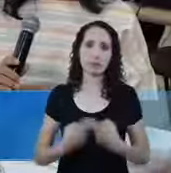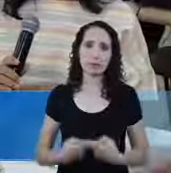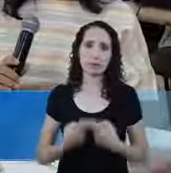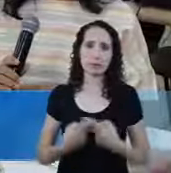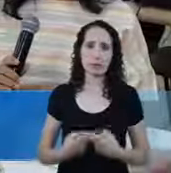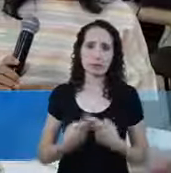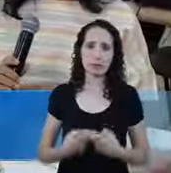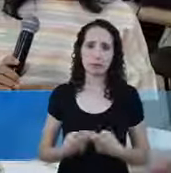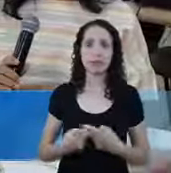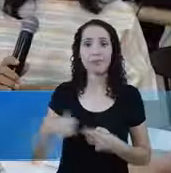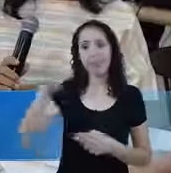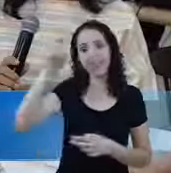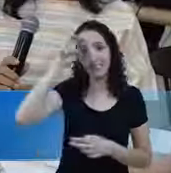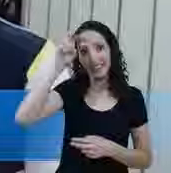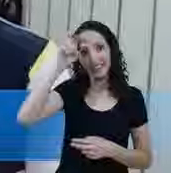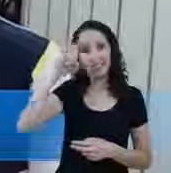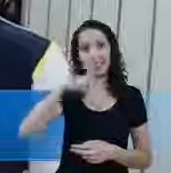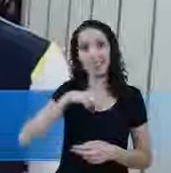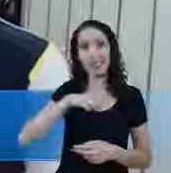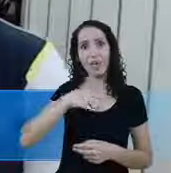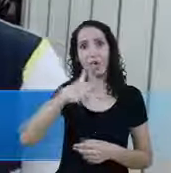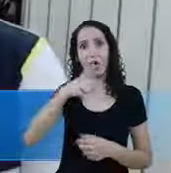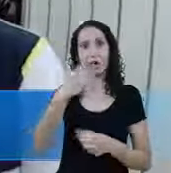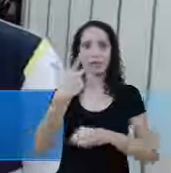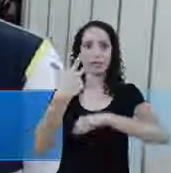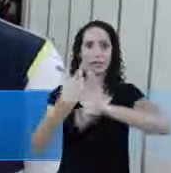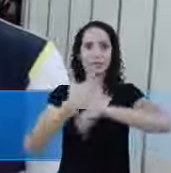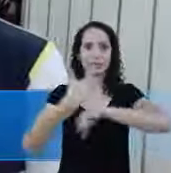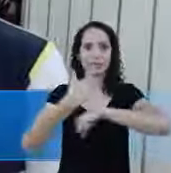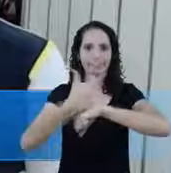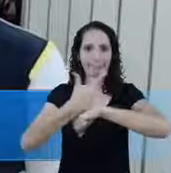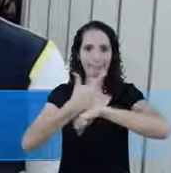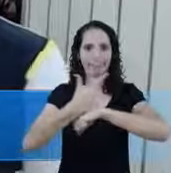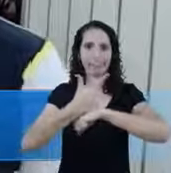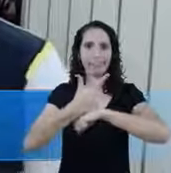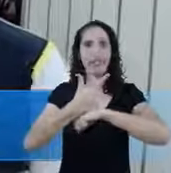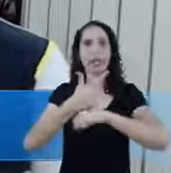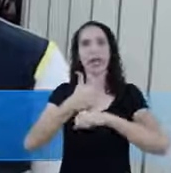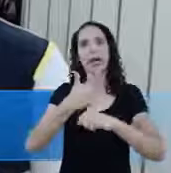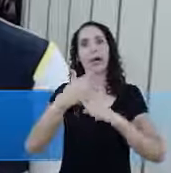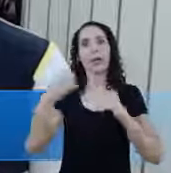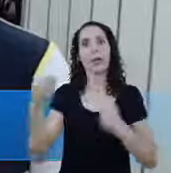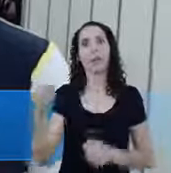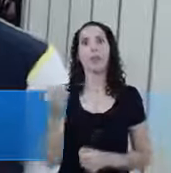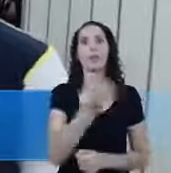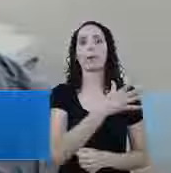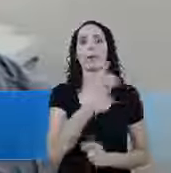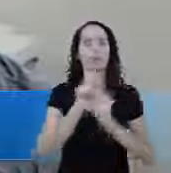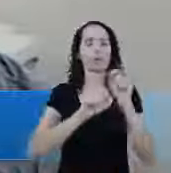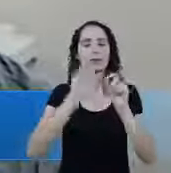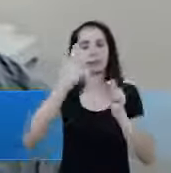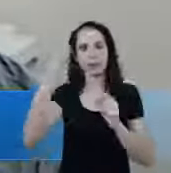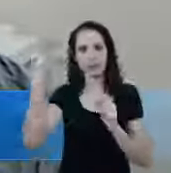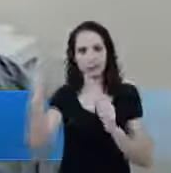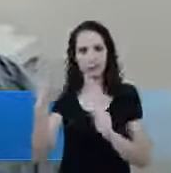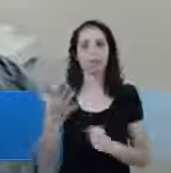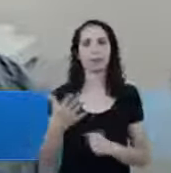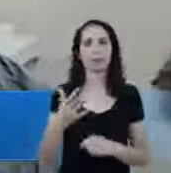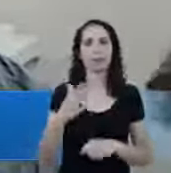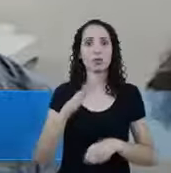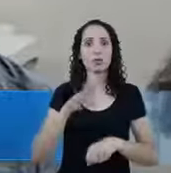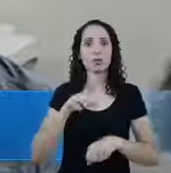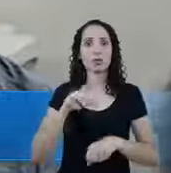é terça-feira Quinta nós vamos ter outra live Para ver quais são as atualizações disso daí Sim, sim É isso mesmo? É isso mesmo Quinta, 9h30